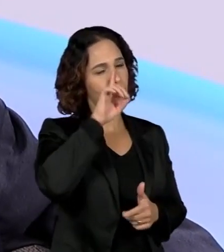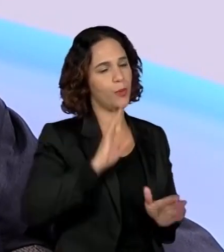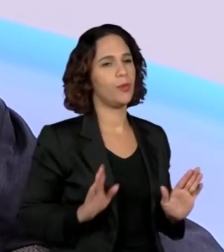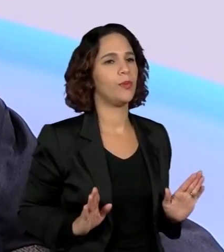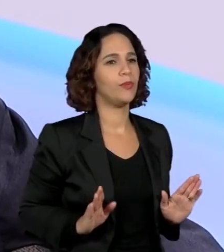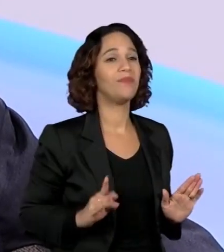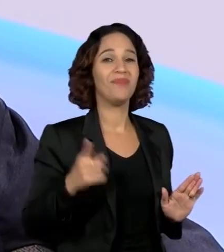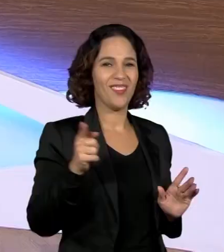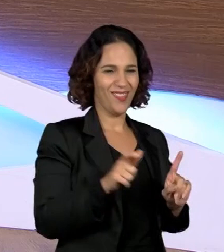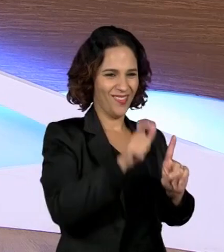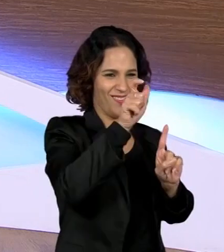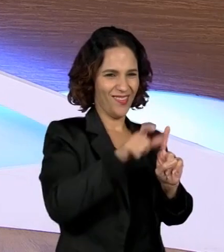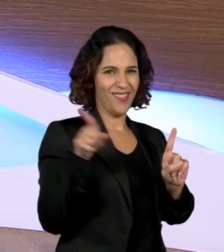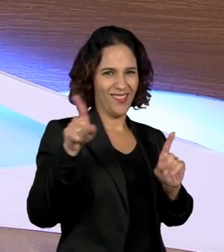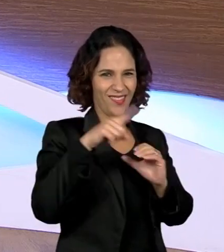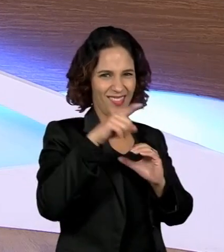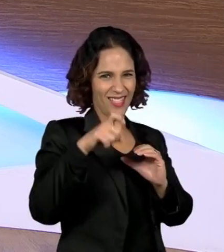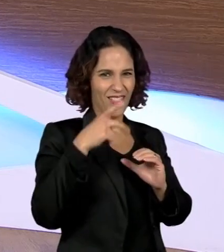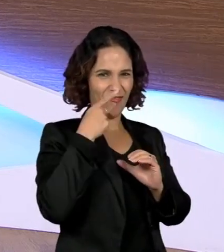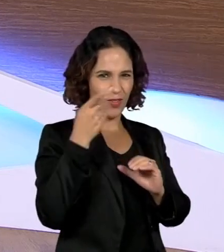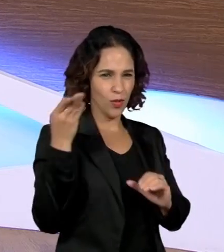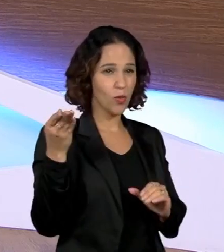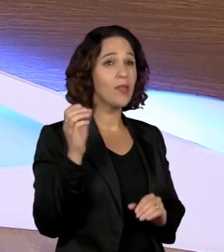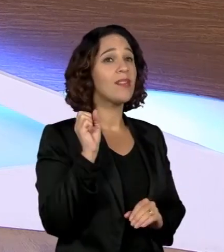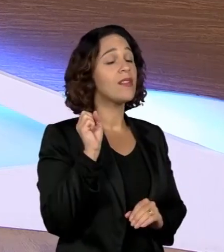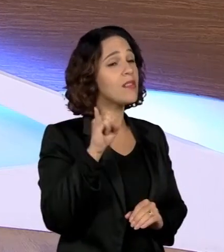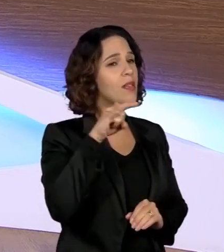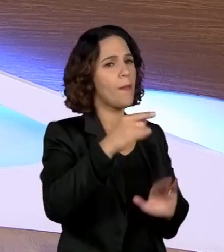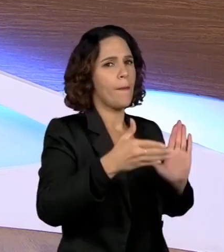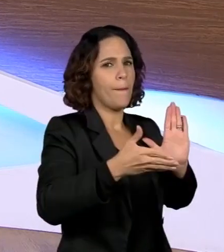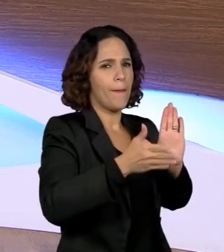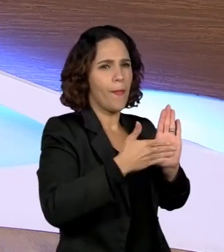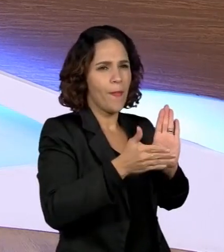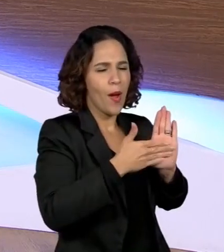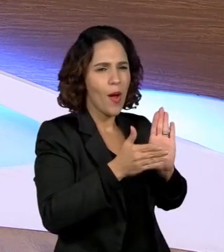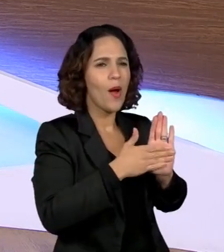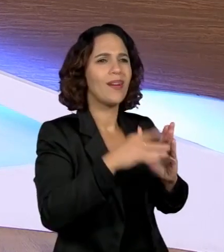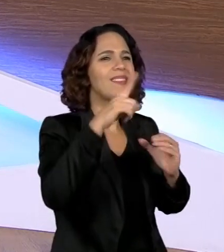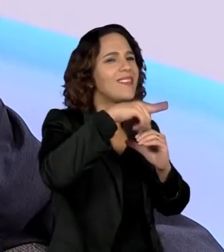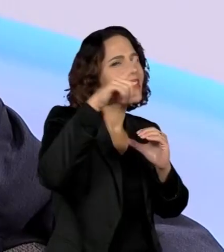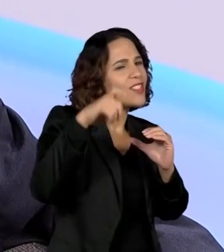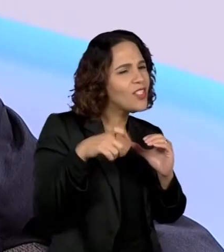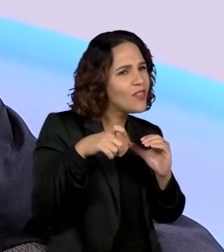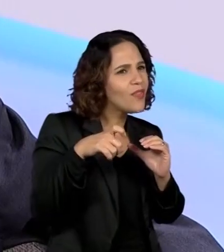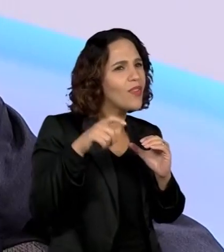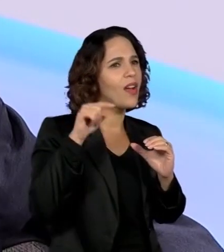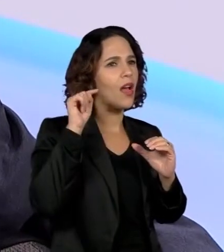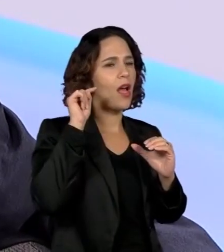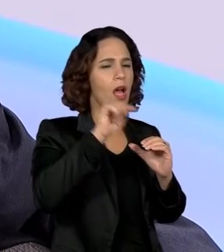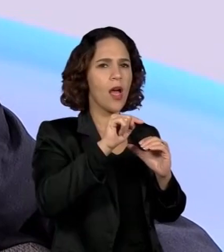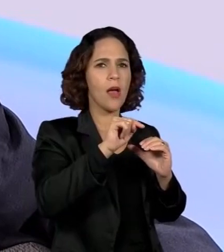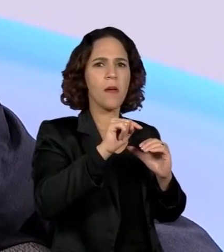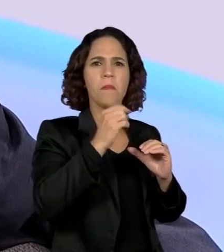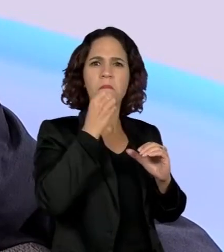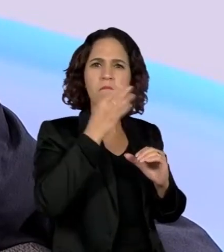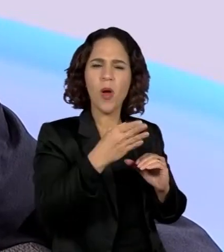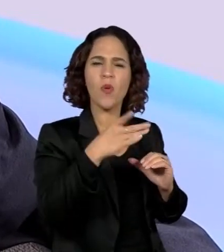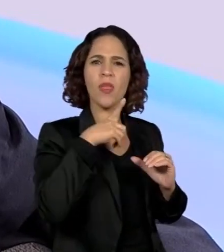cientista que você citou, se ele tiver uma proposta científica sólida